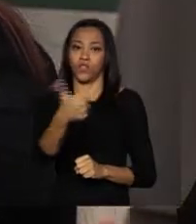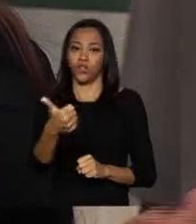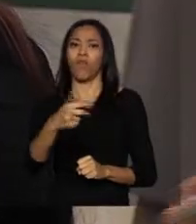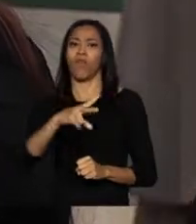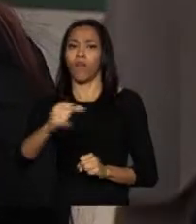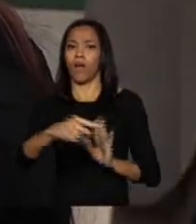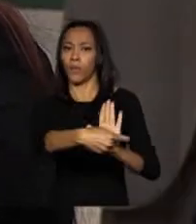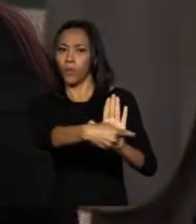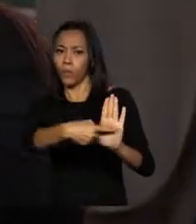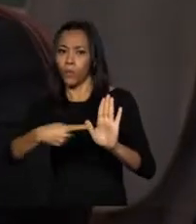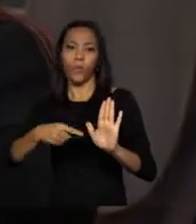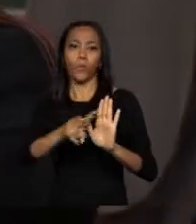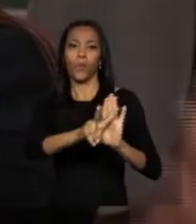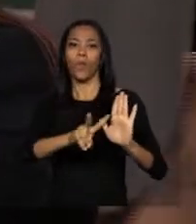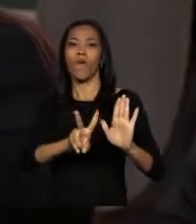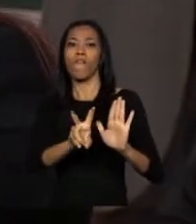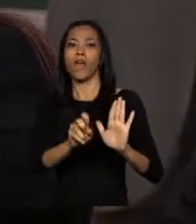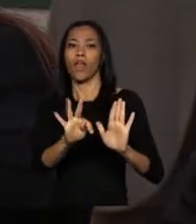O artigo 21.